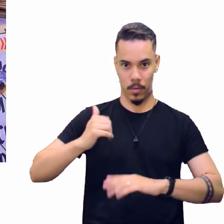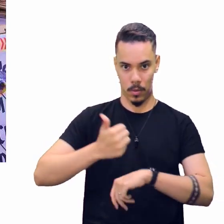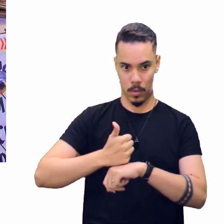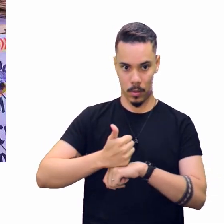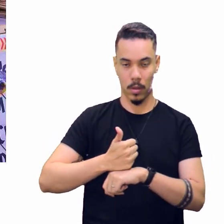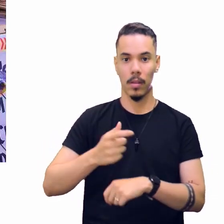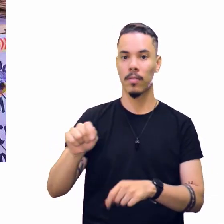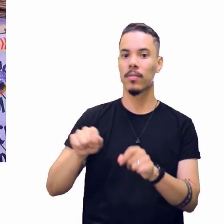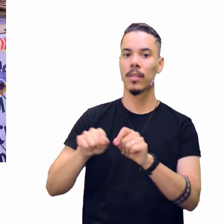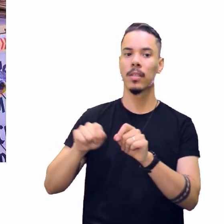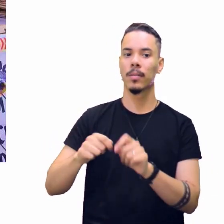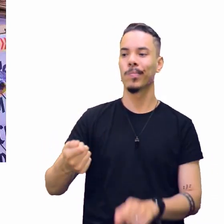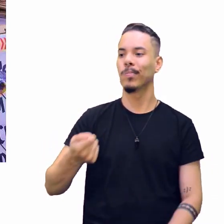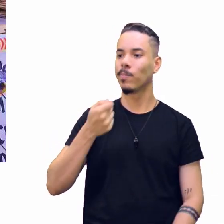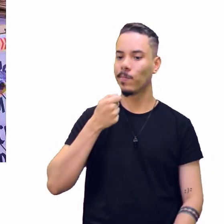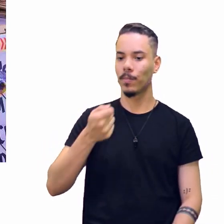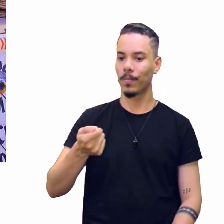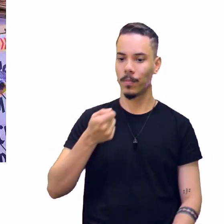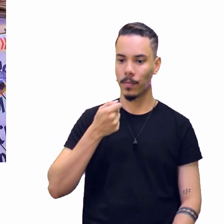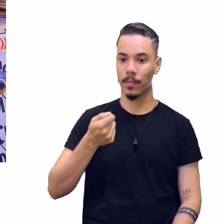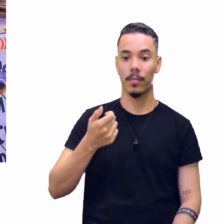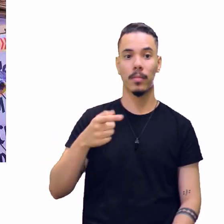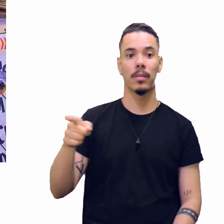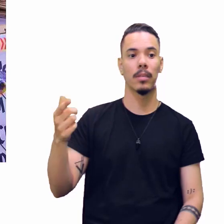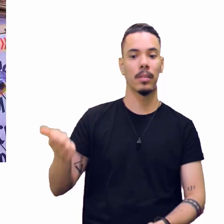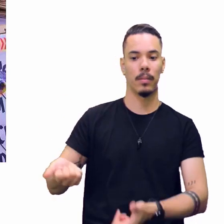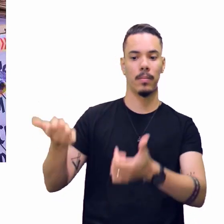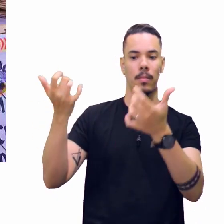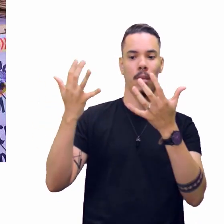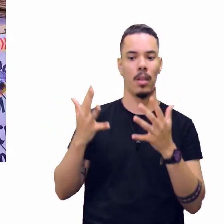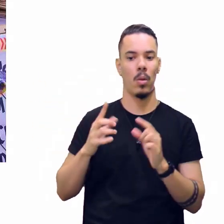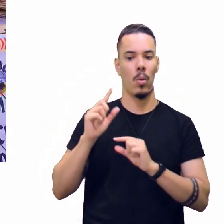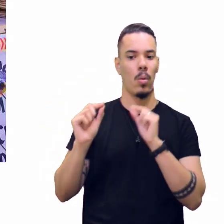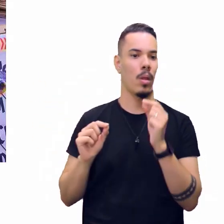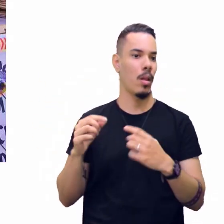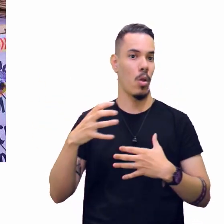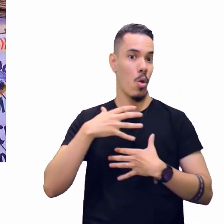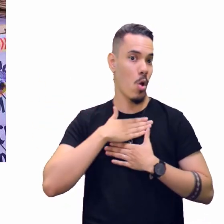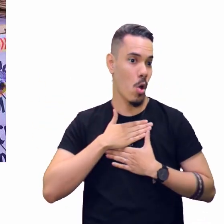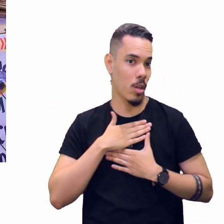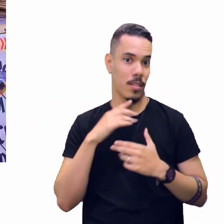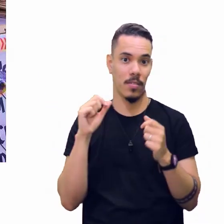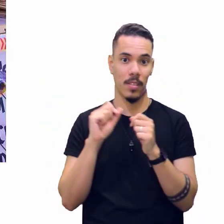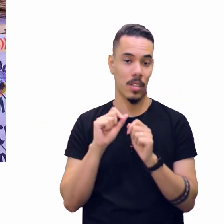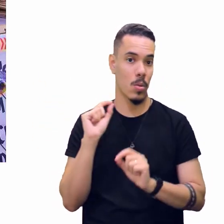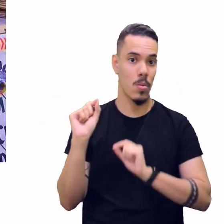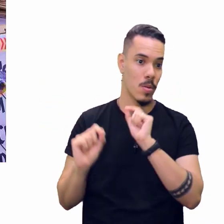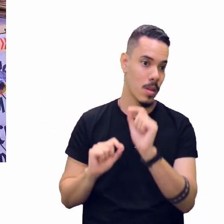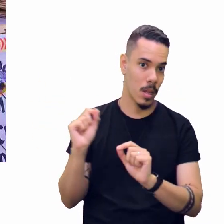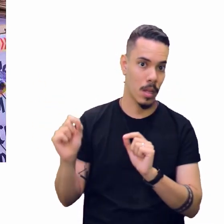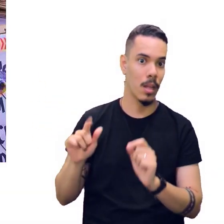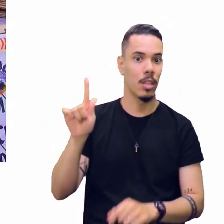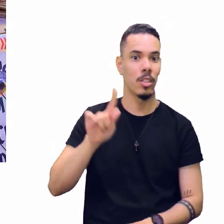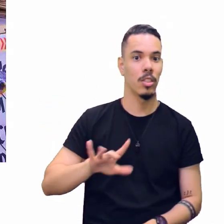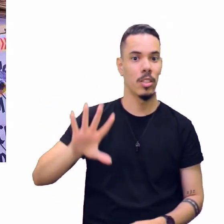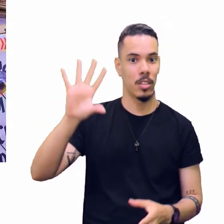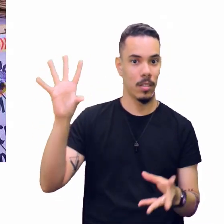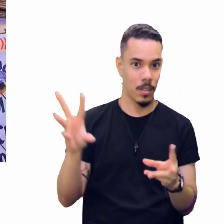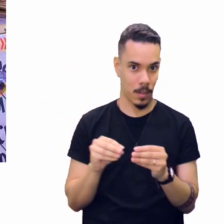faz a entrevista com ele, aí vai dizer quais são os hobbies, o que ele gosta, no geral.